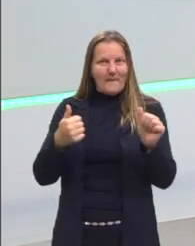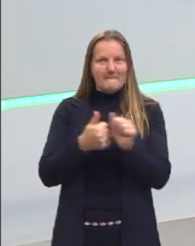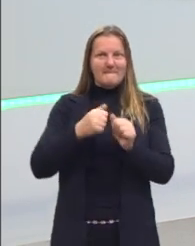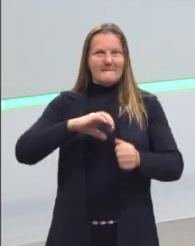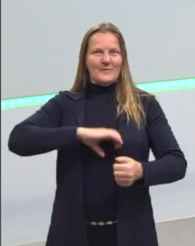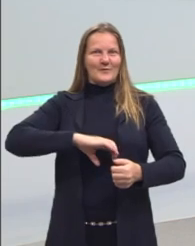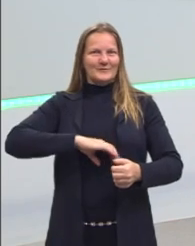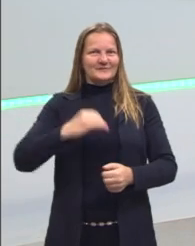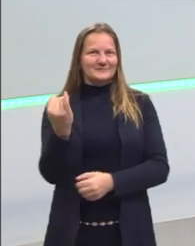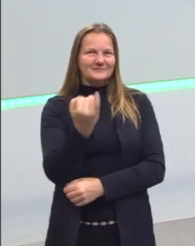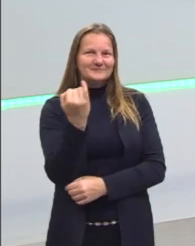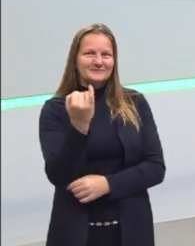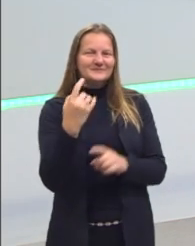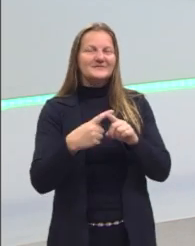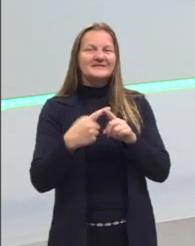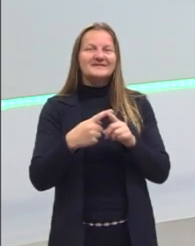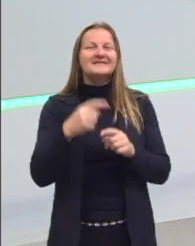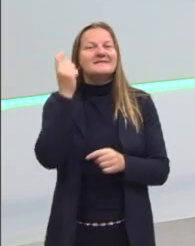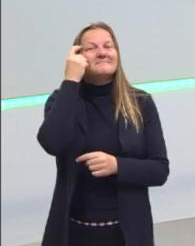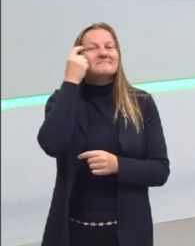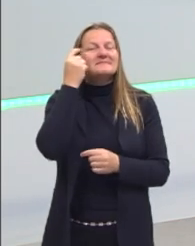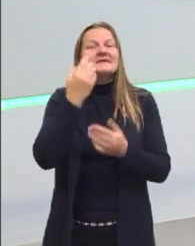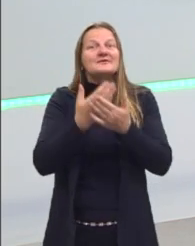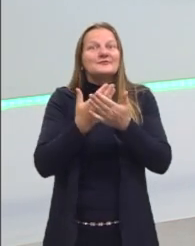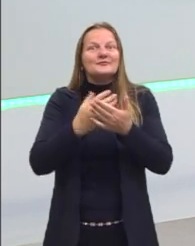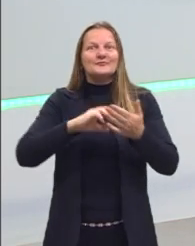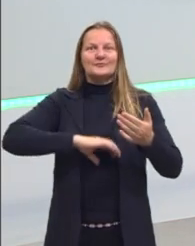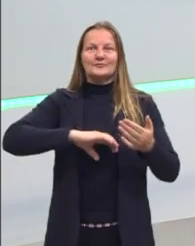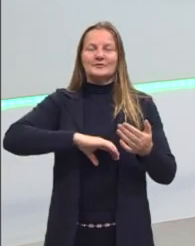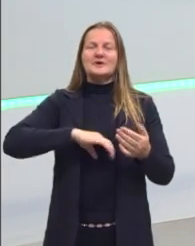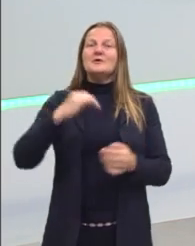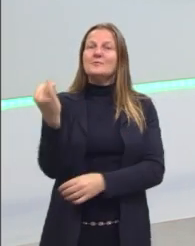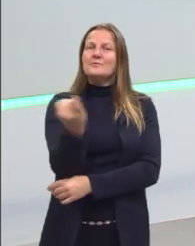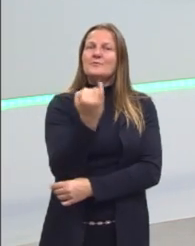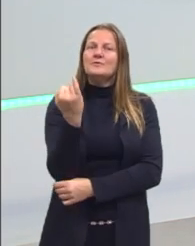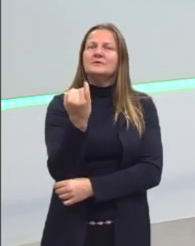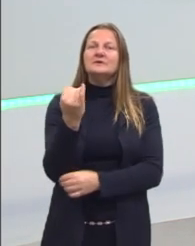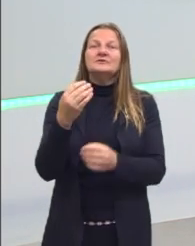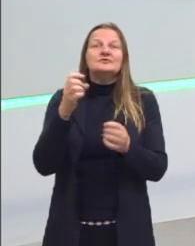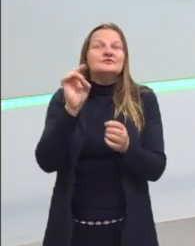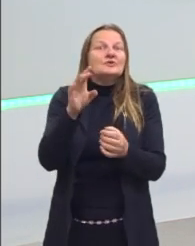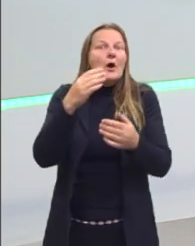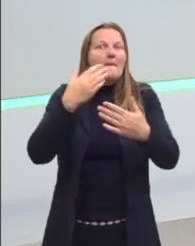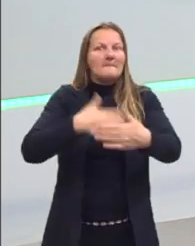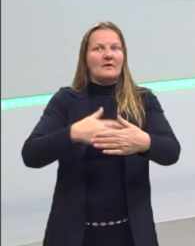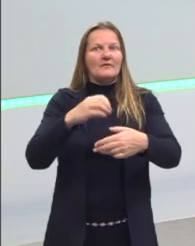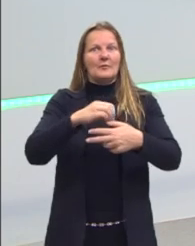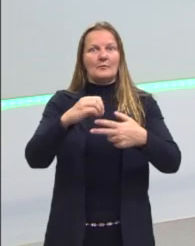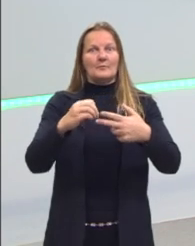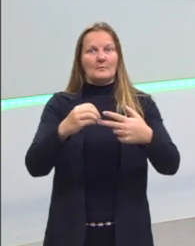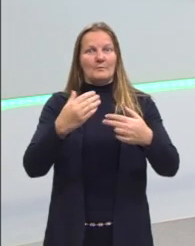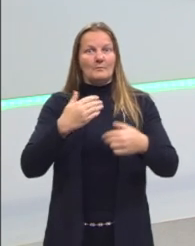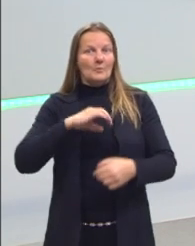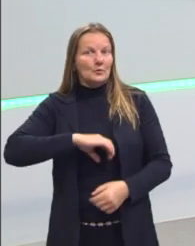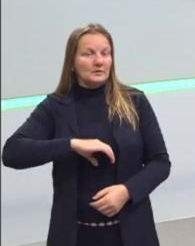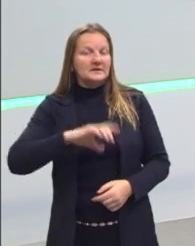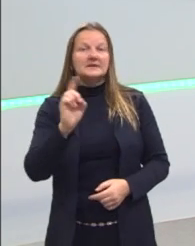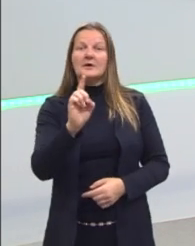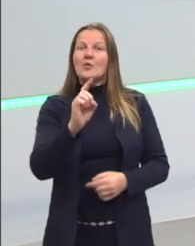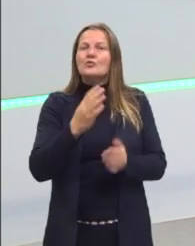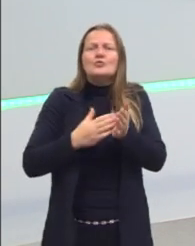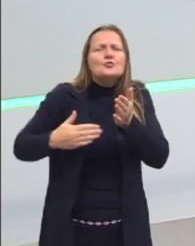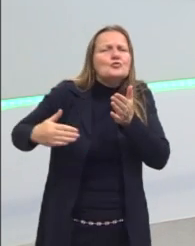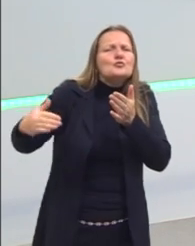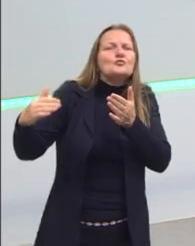não só pensando, os estudos de língua portuguesa eles são importantes não só pensando na prova de língua portuguesa,